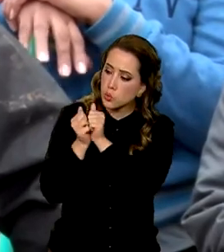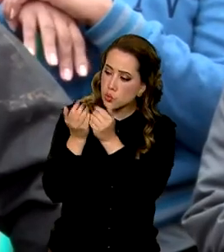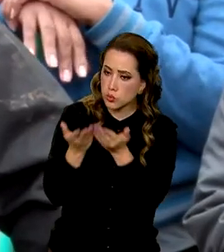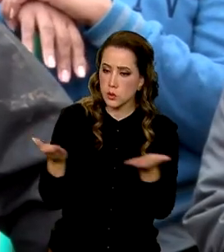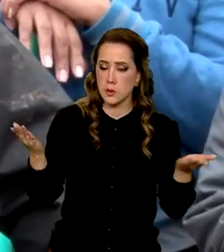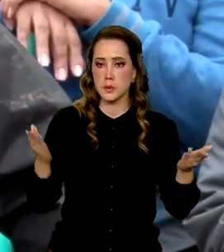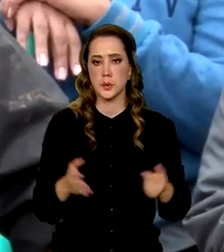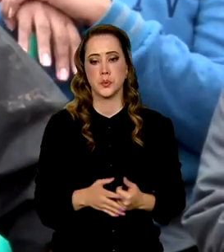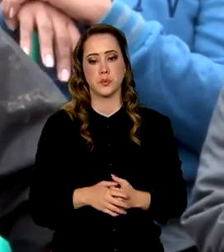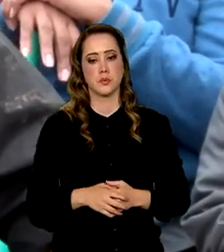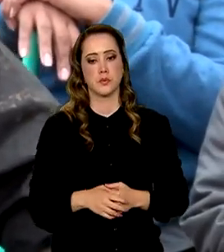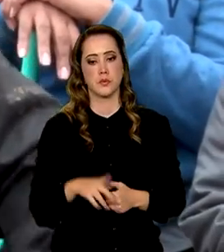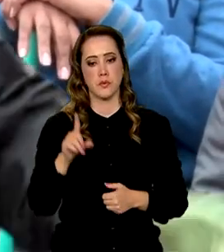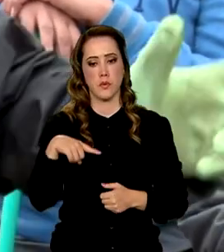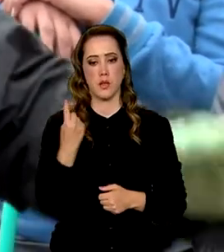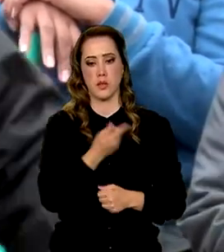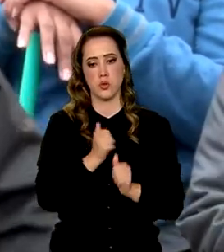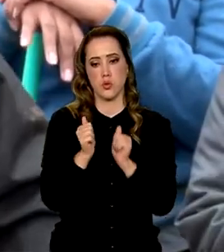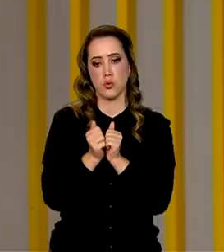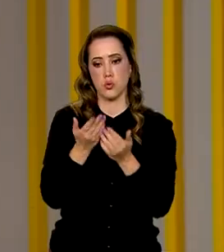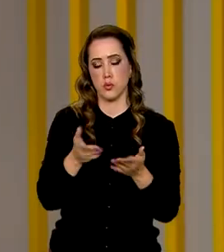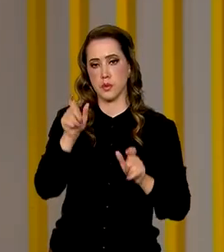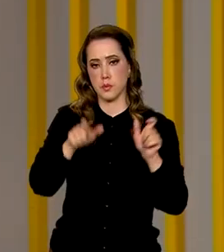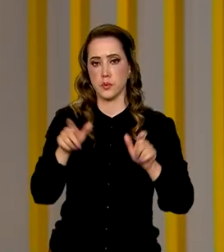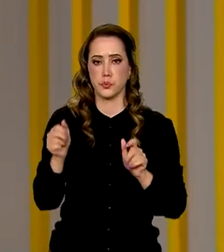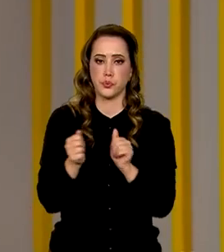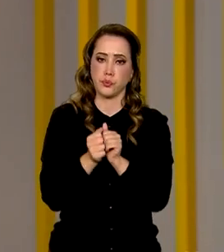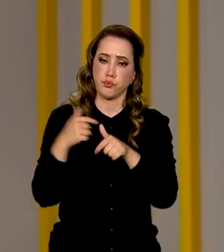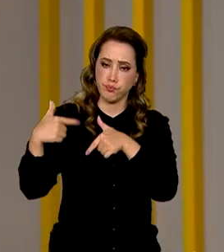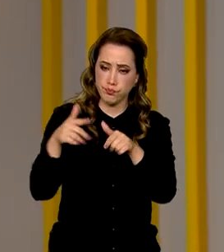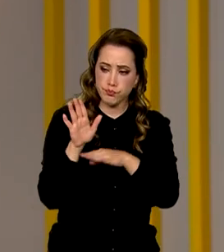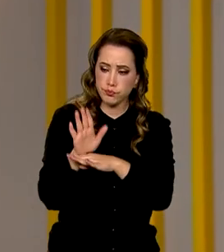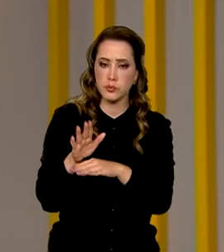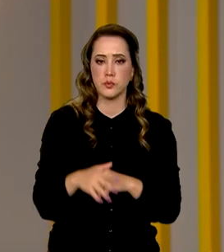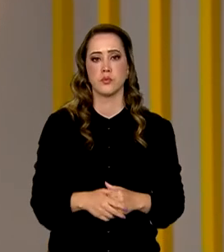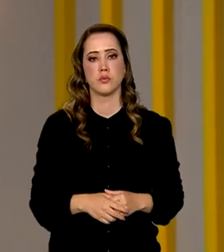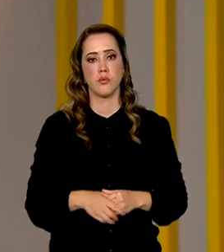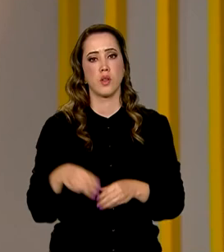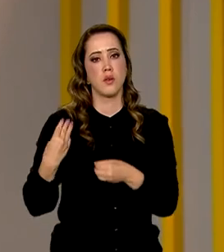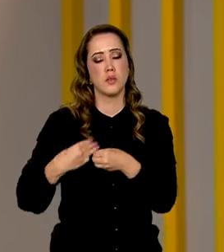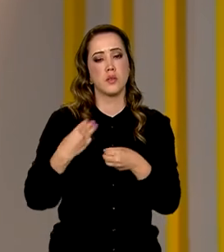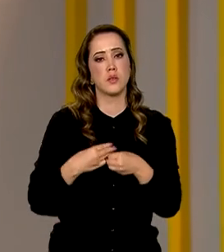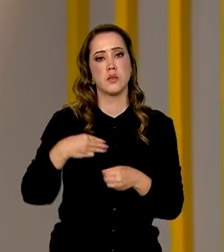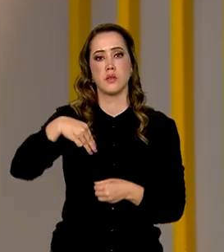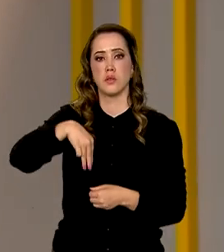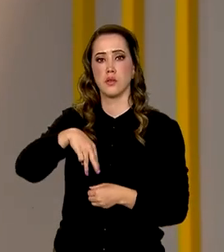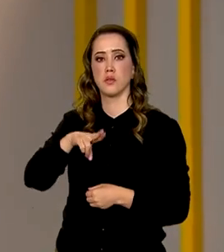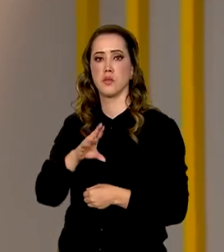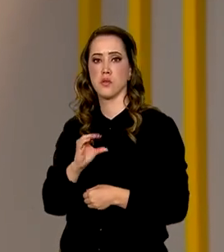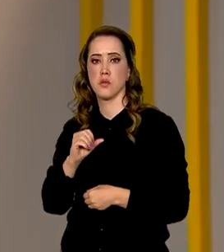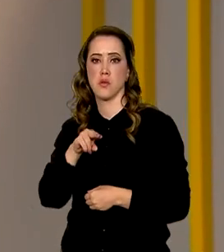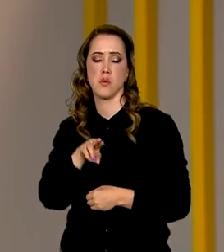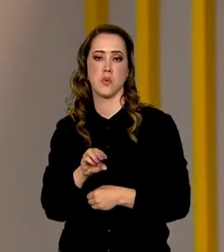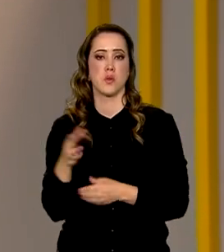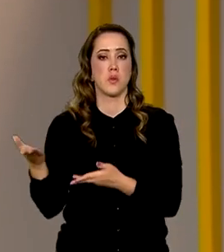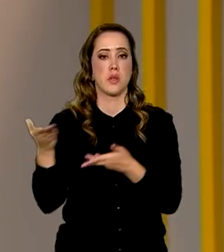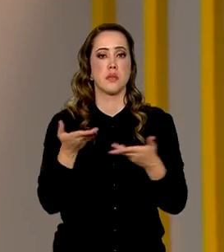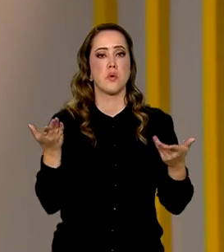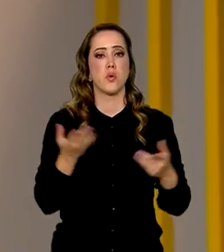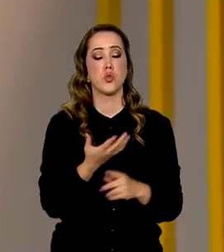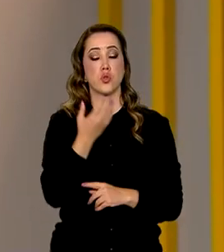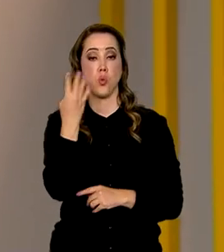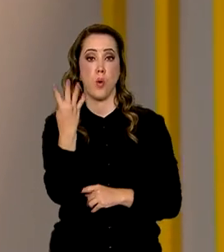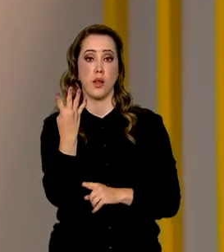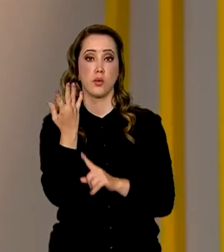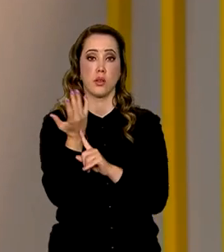eles. E juntamos toda essa galera aí. E o município de Mussum recebeu hoje quatro antenas de internet